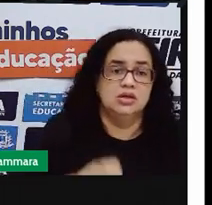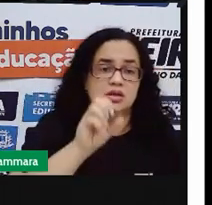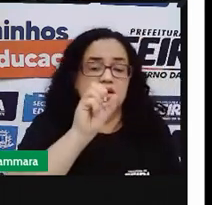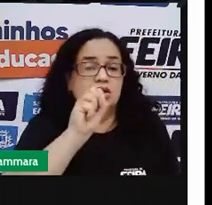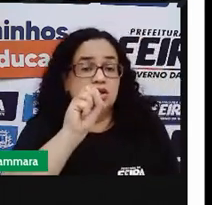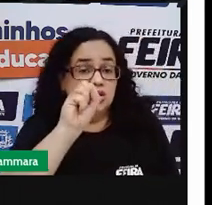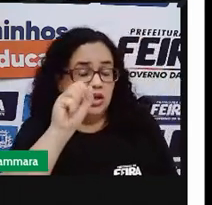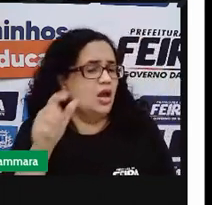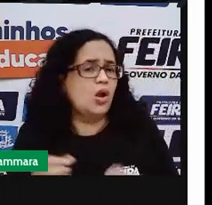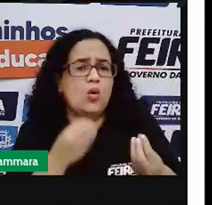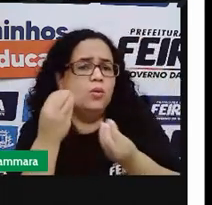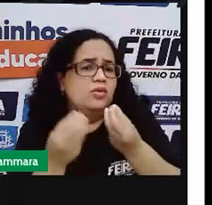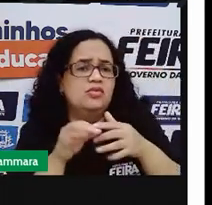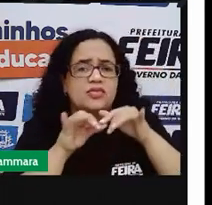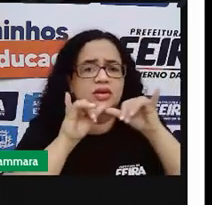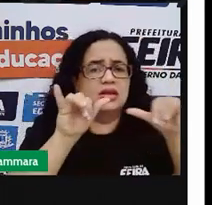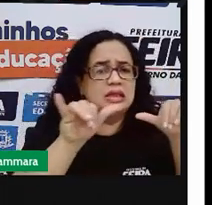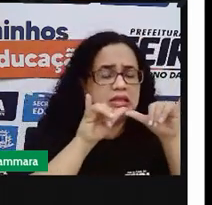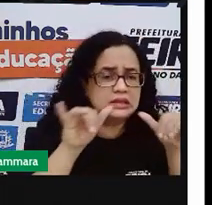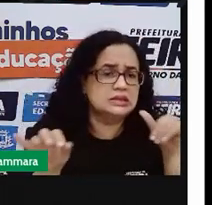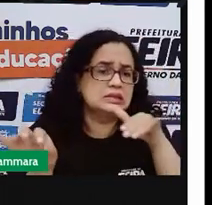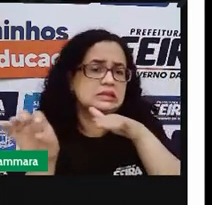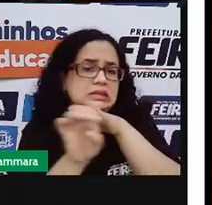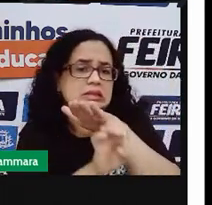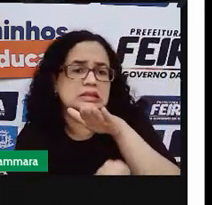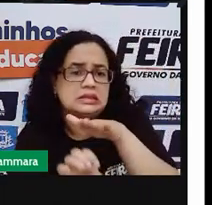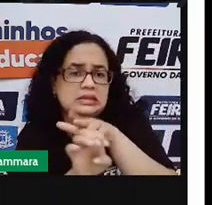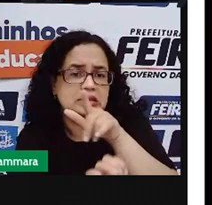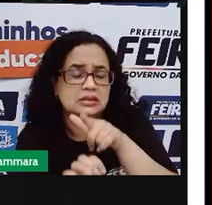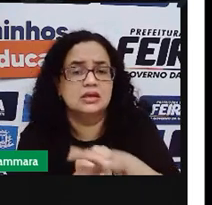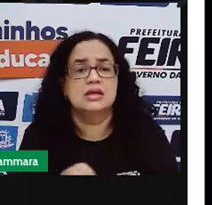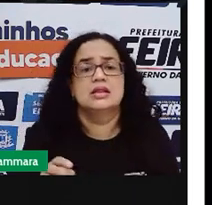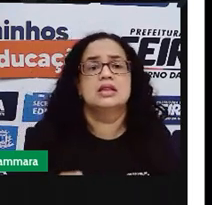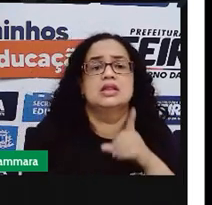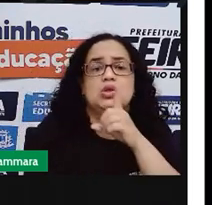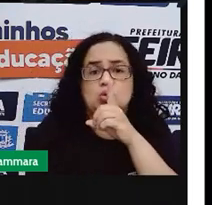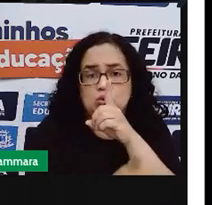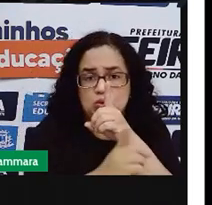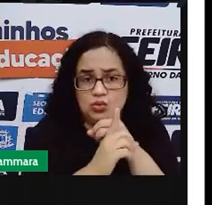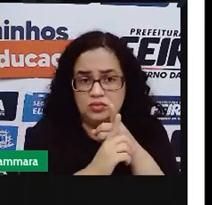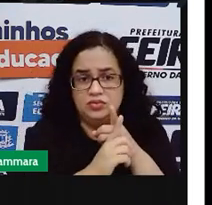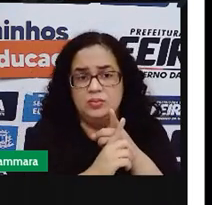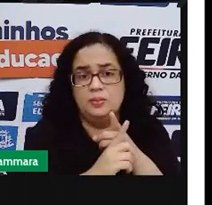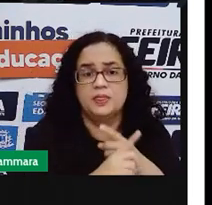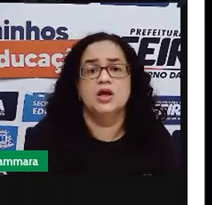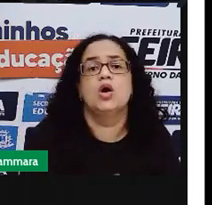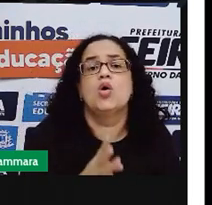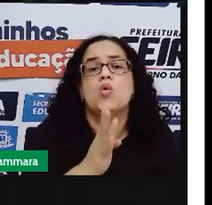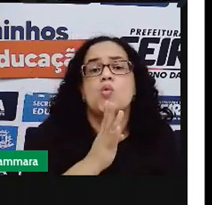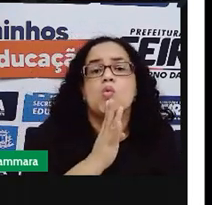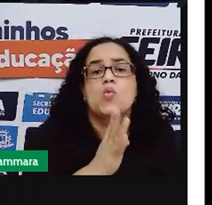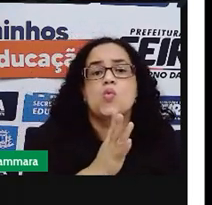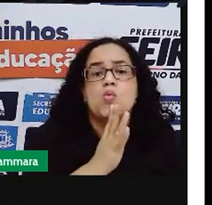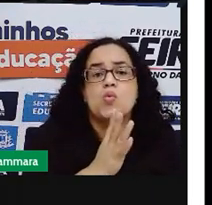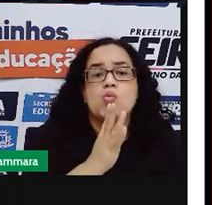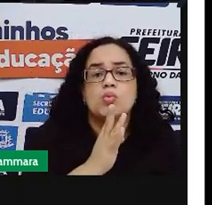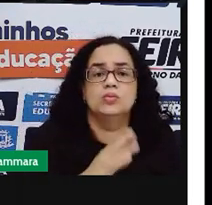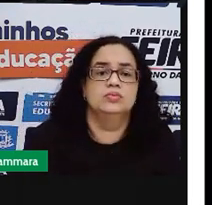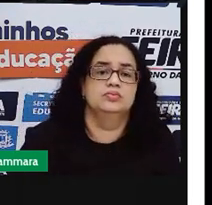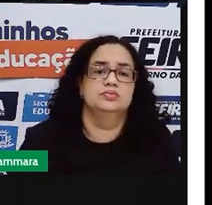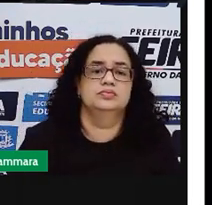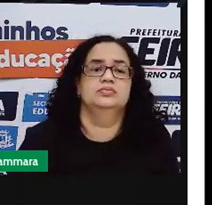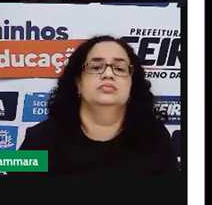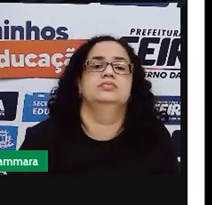que o empresário e o publicitário encontraram da marca ficar conhecida e famosa.